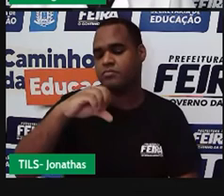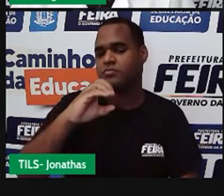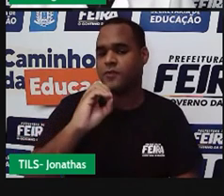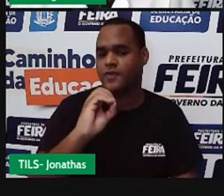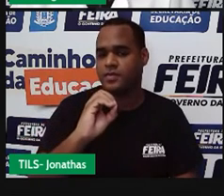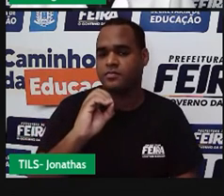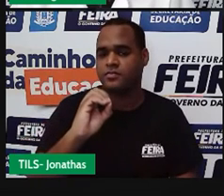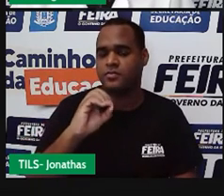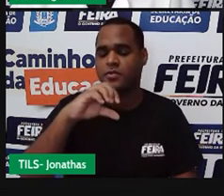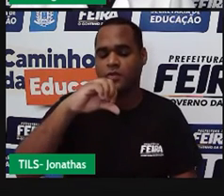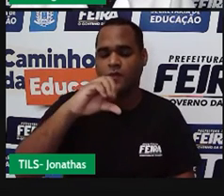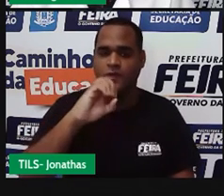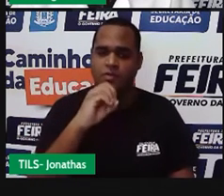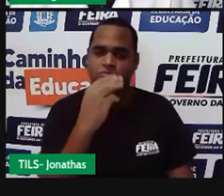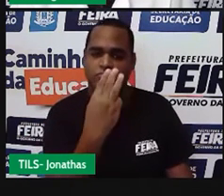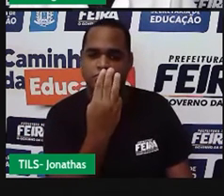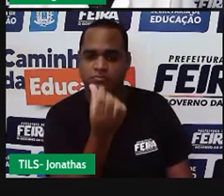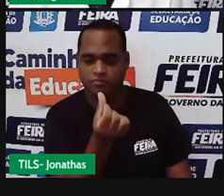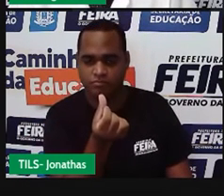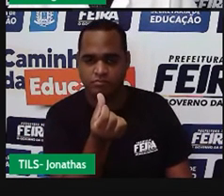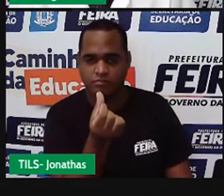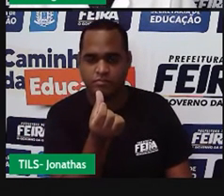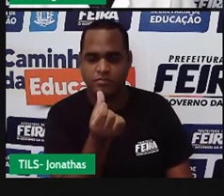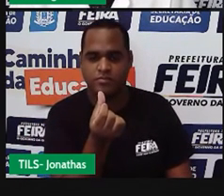90 com 36 vai dar